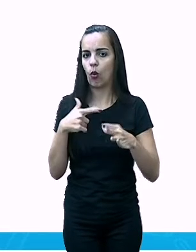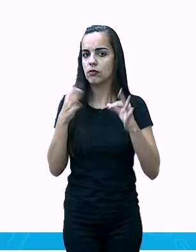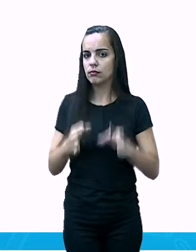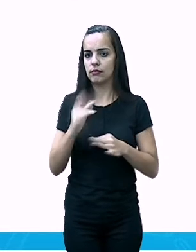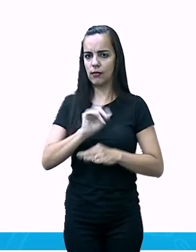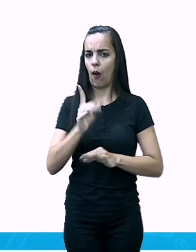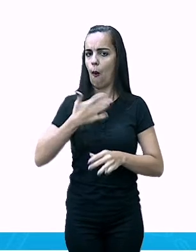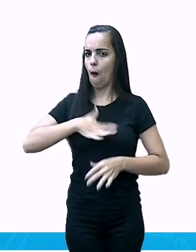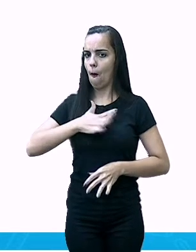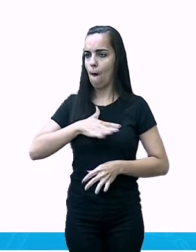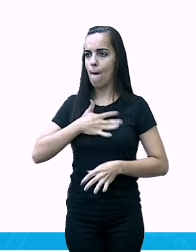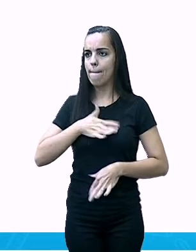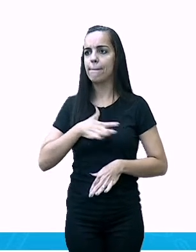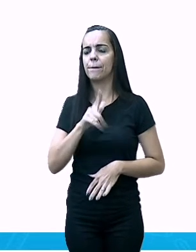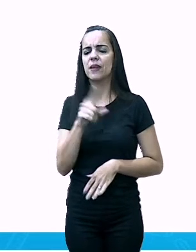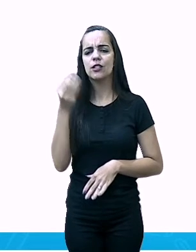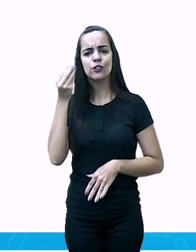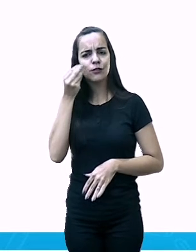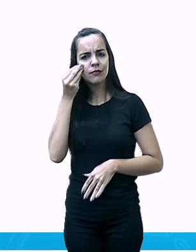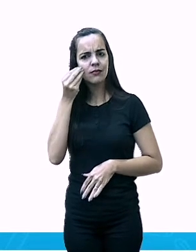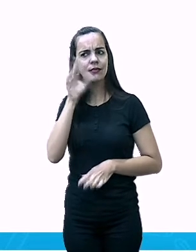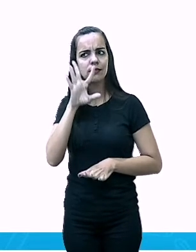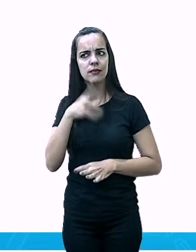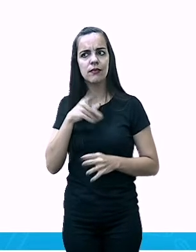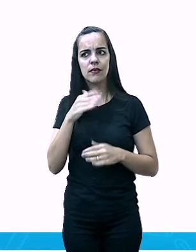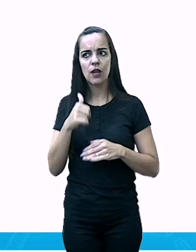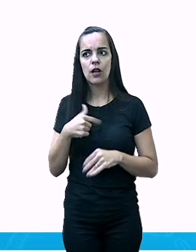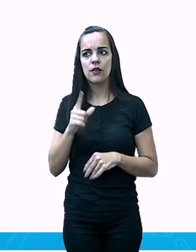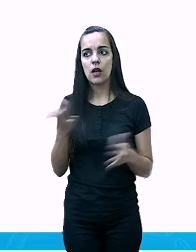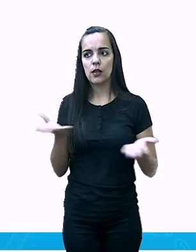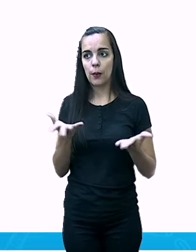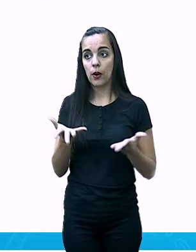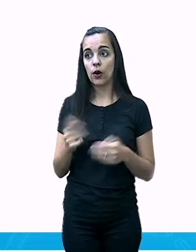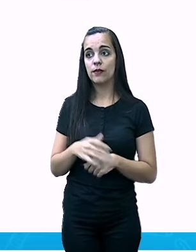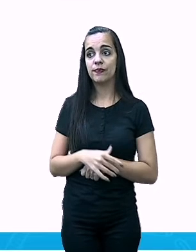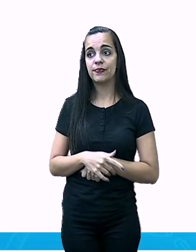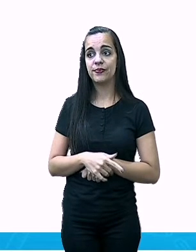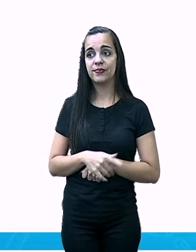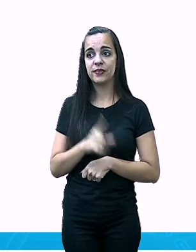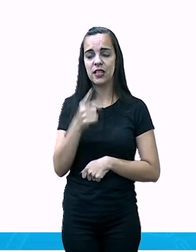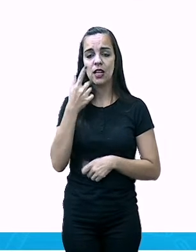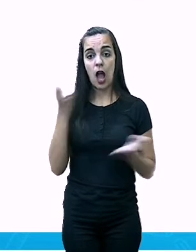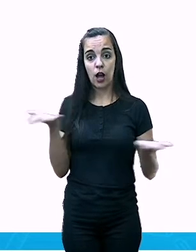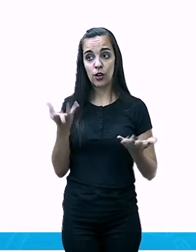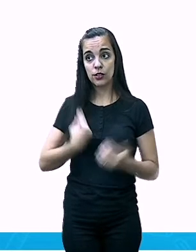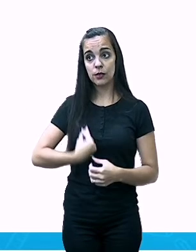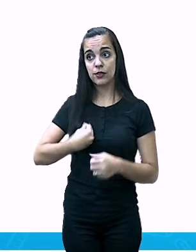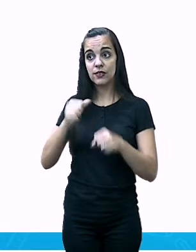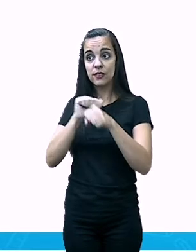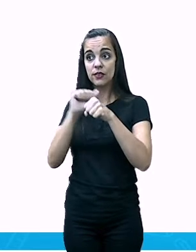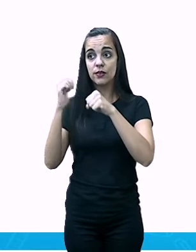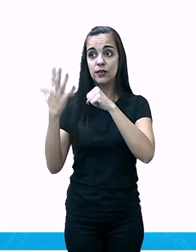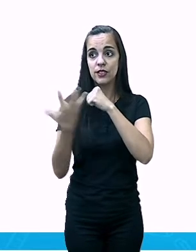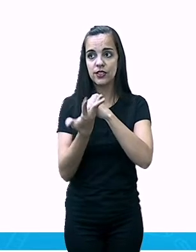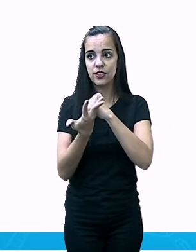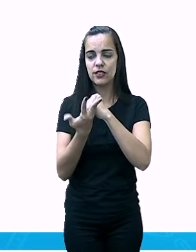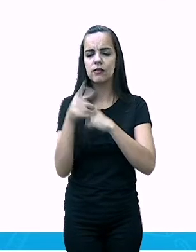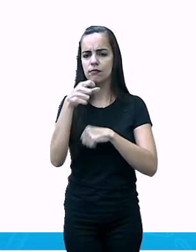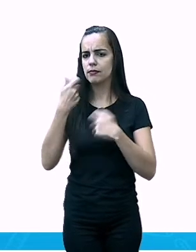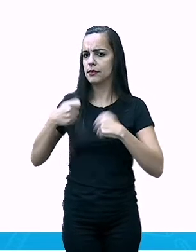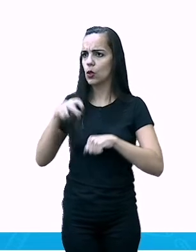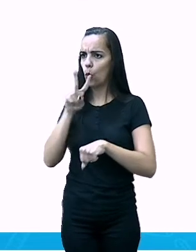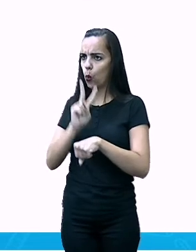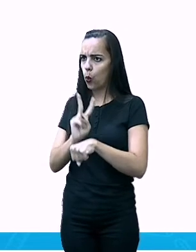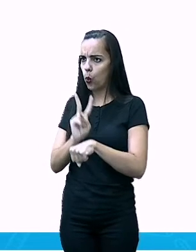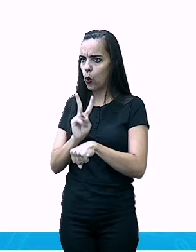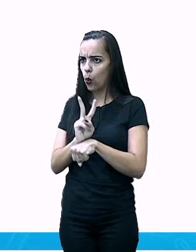expectativa de vida é acima de 80. Então, olha, estamos vivendo uma pandemia aí. Se cuide, se